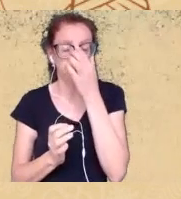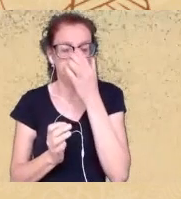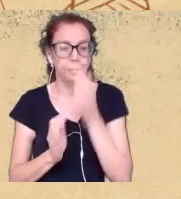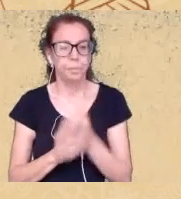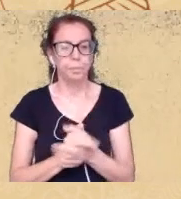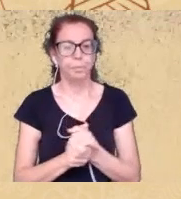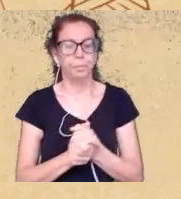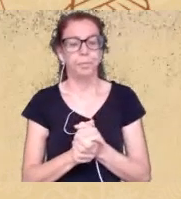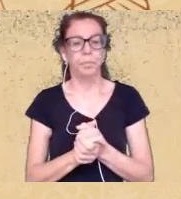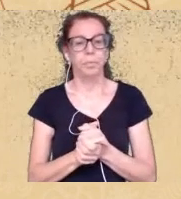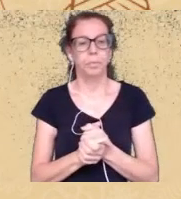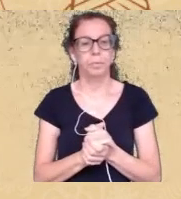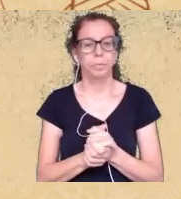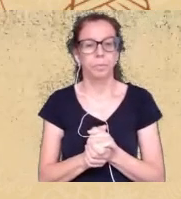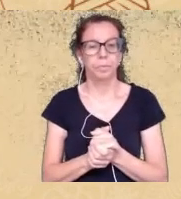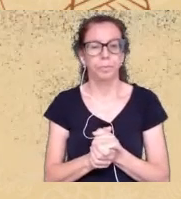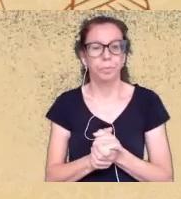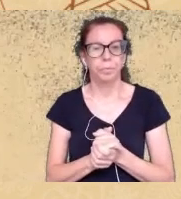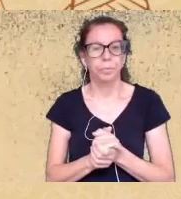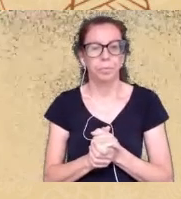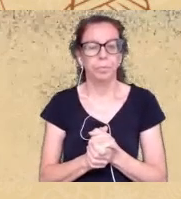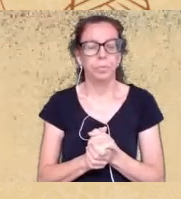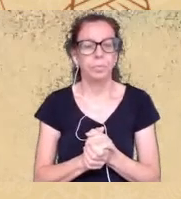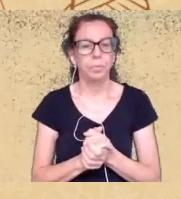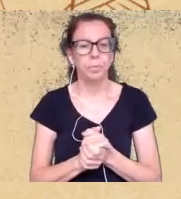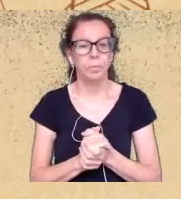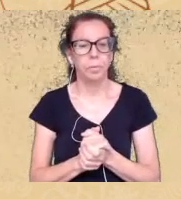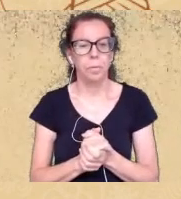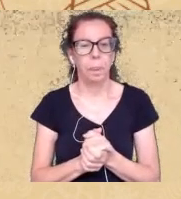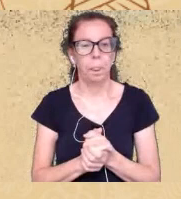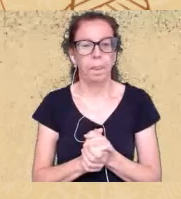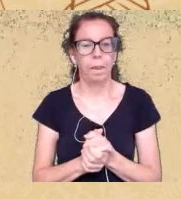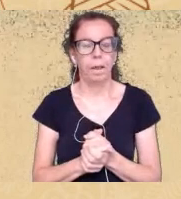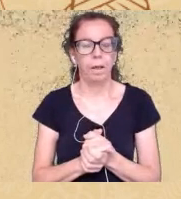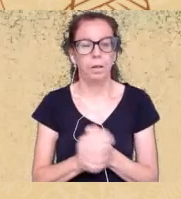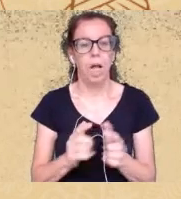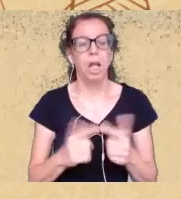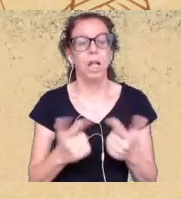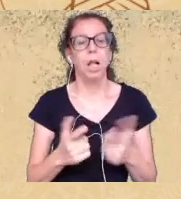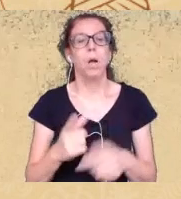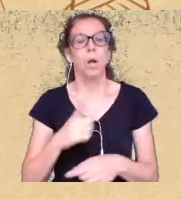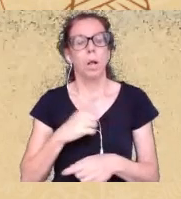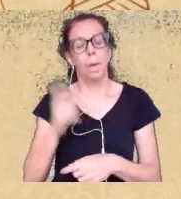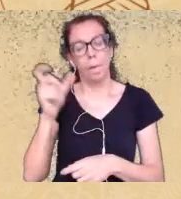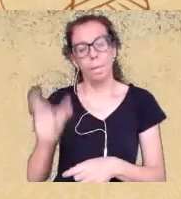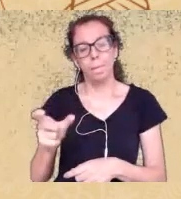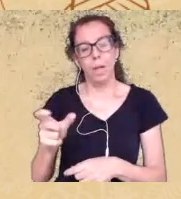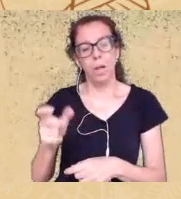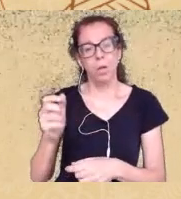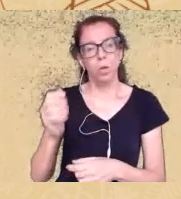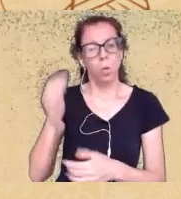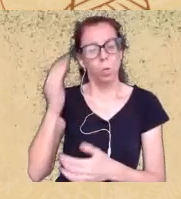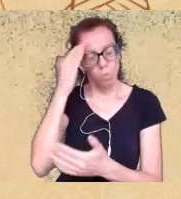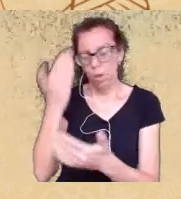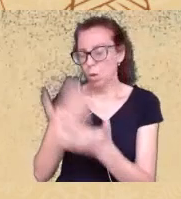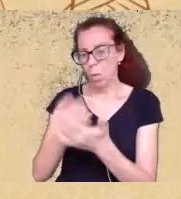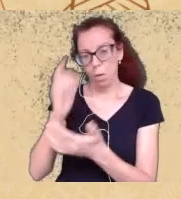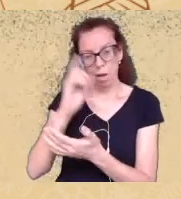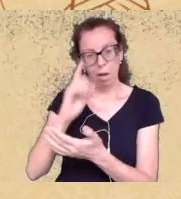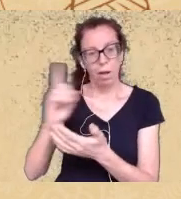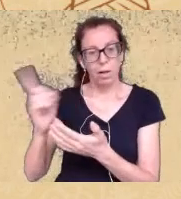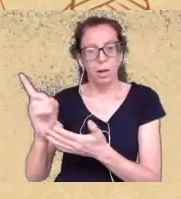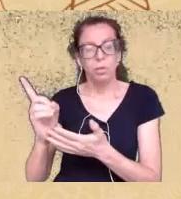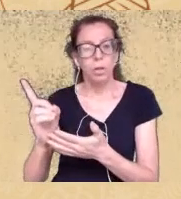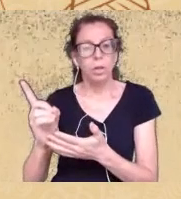nos atinge inclusive a pessoas que se afirmam ateias porque é um processo histórico que vem perpassando todas as dimensões da